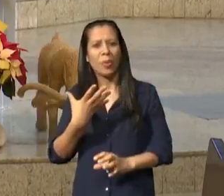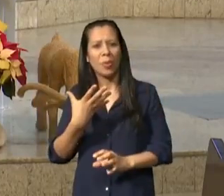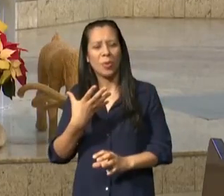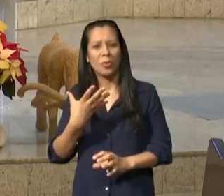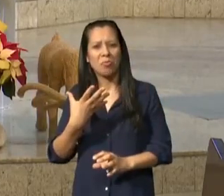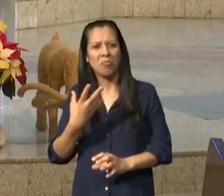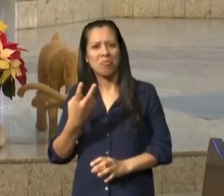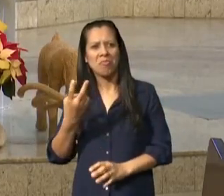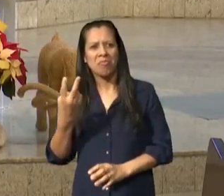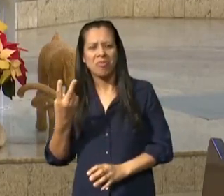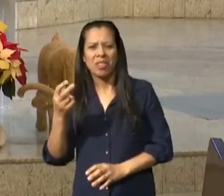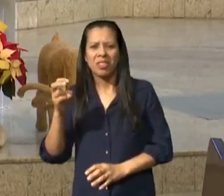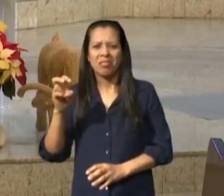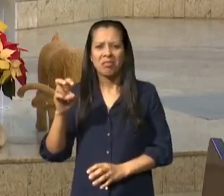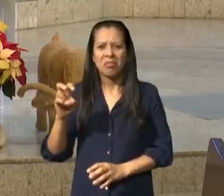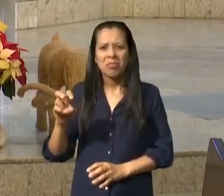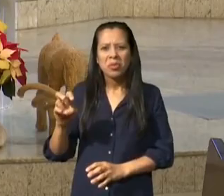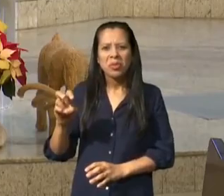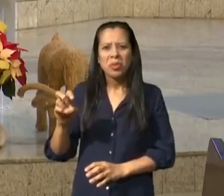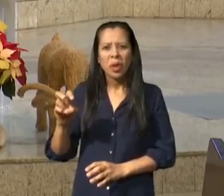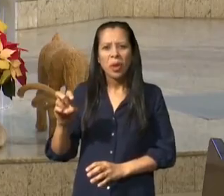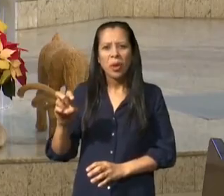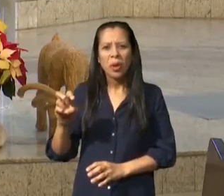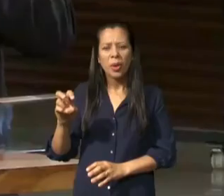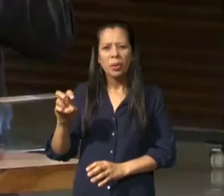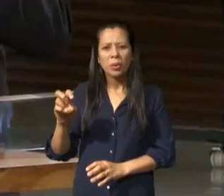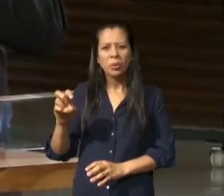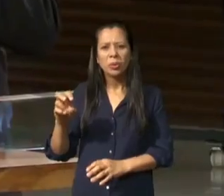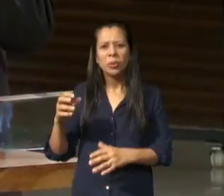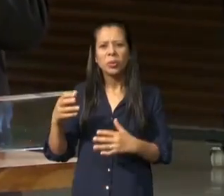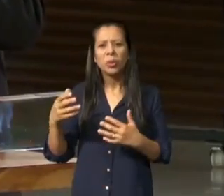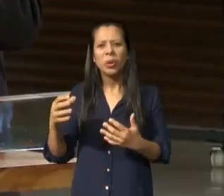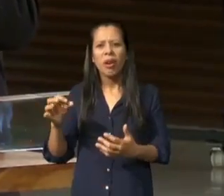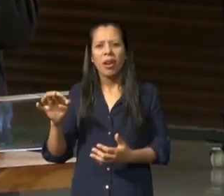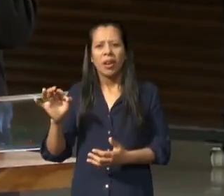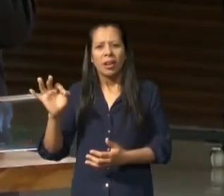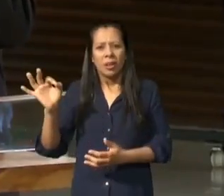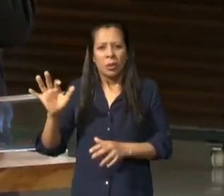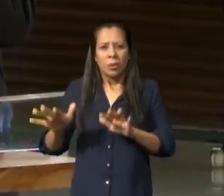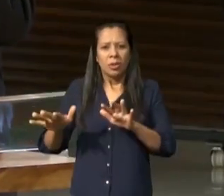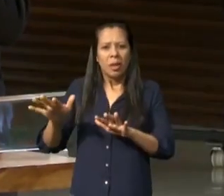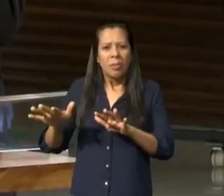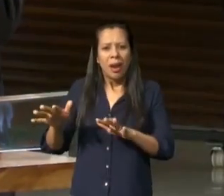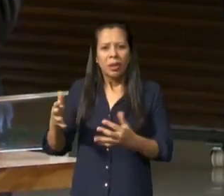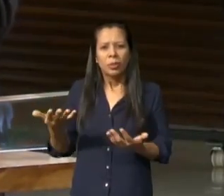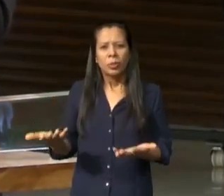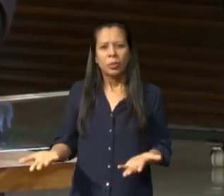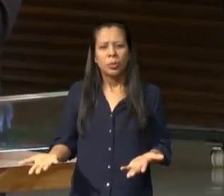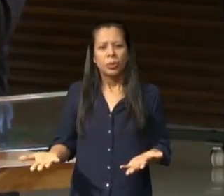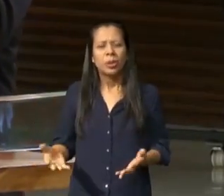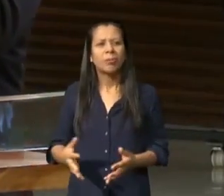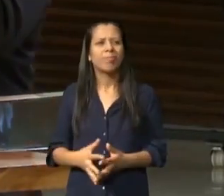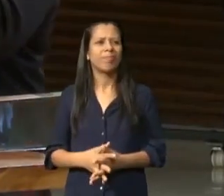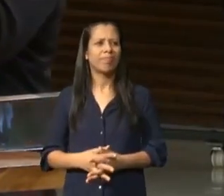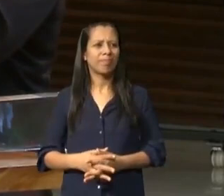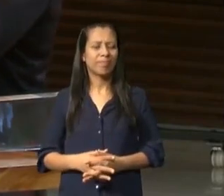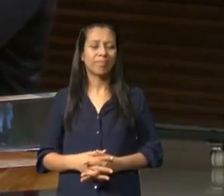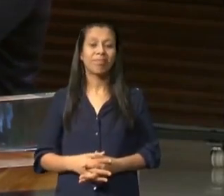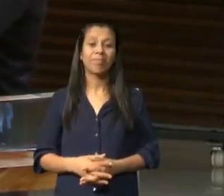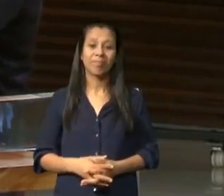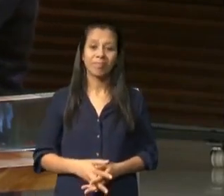25, 26, 30 graus já é mais quente né mas era suficiente para que eles